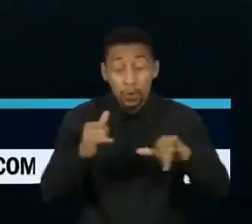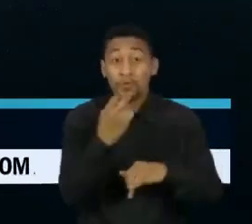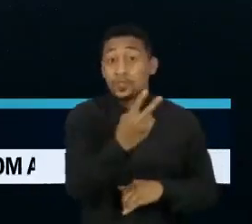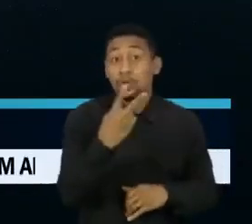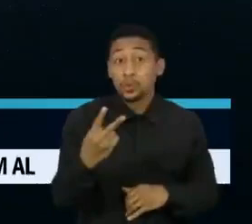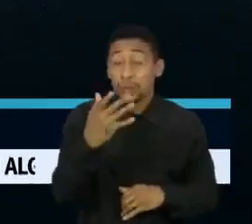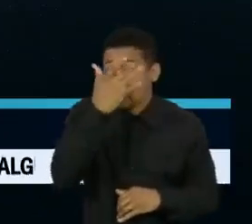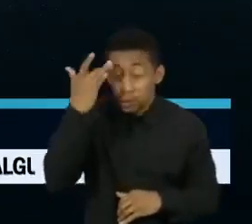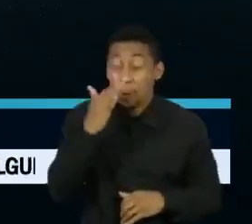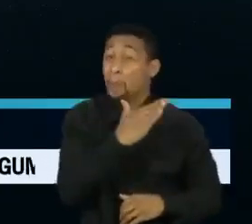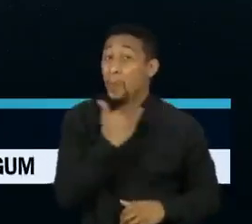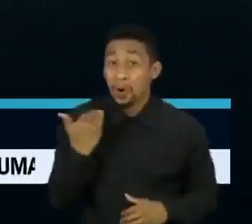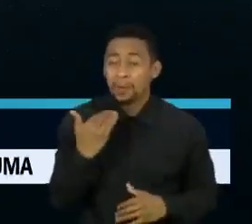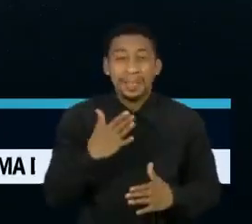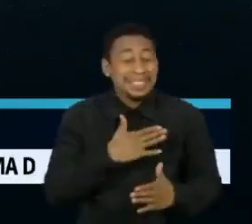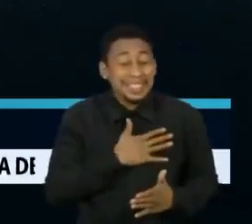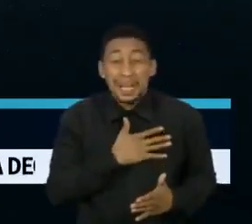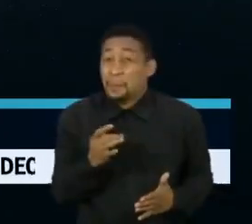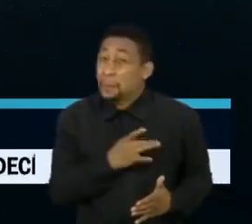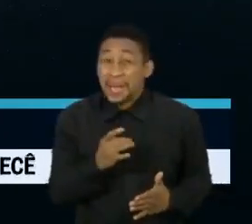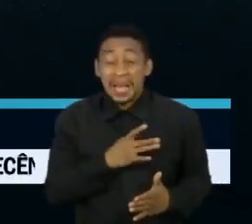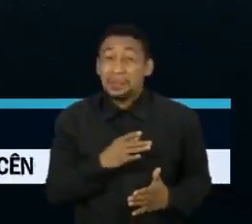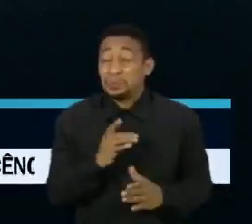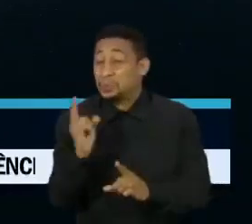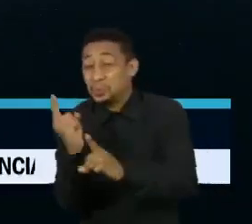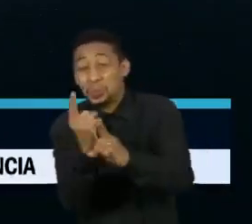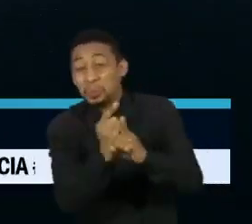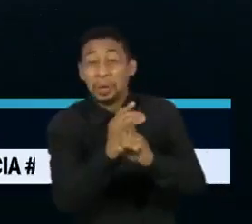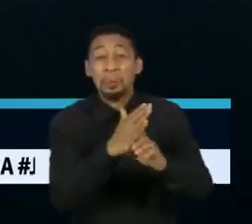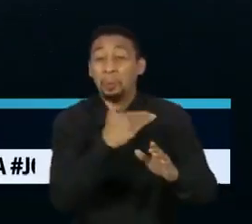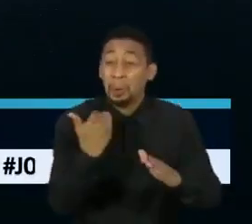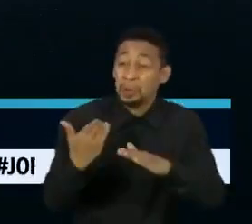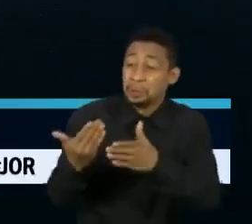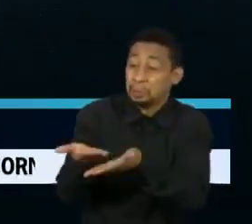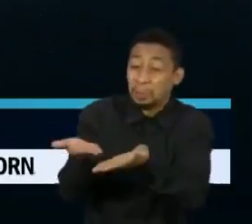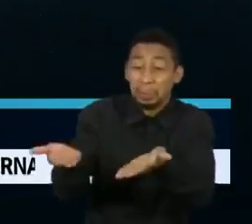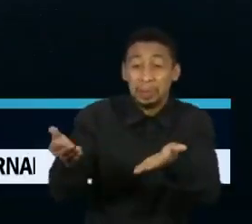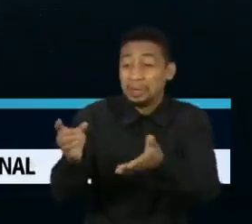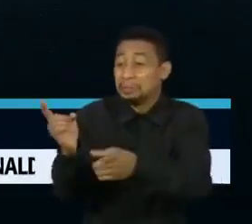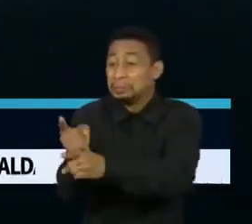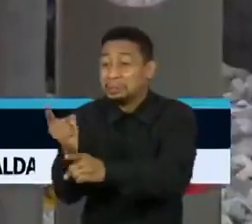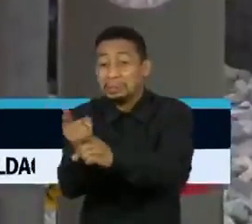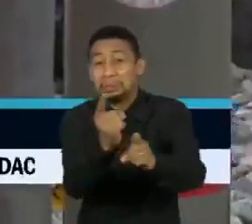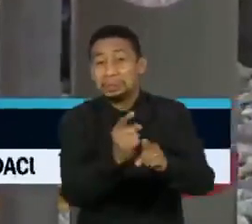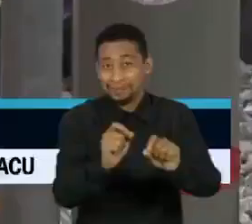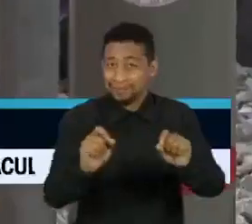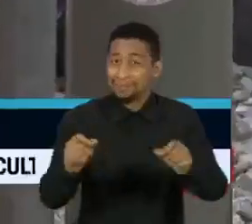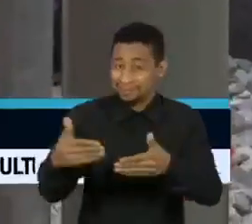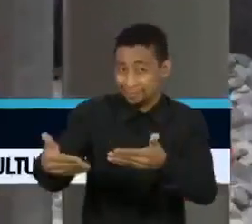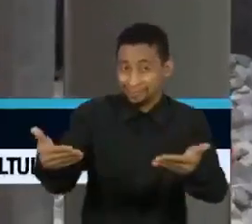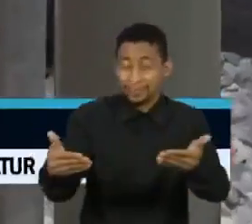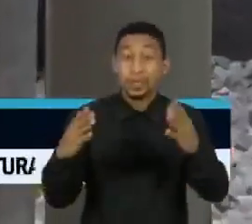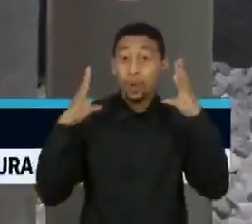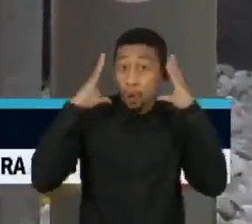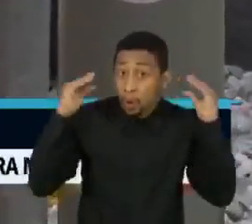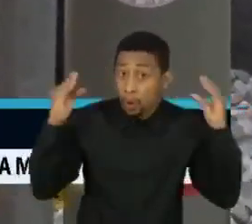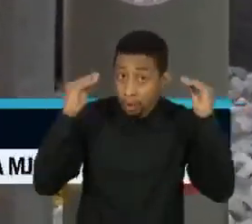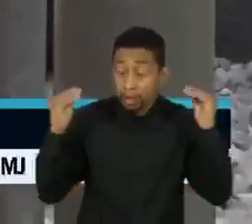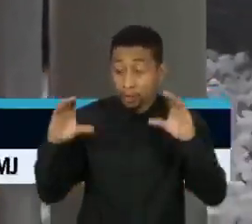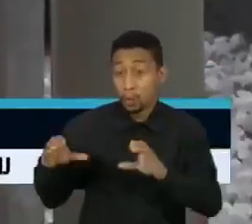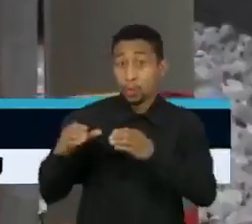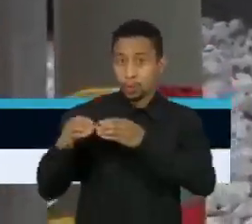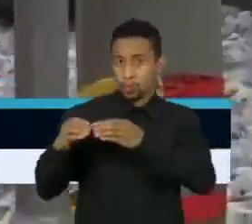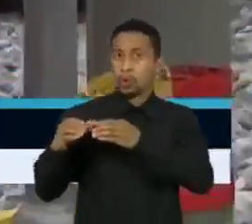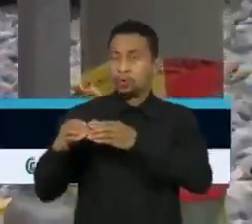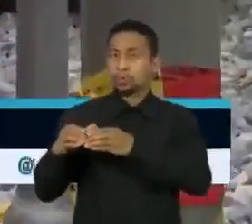morreram, mas que tem medo de descobrir mais cadáveres à medida que os trabalhos de resgate avançam. Na Holanda, as autoridades